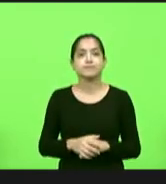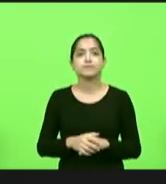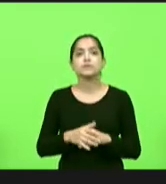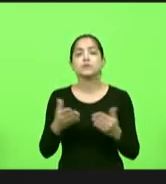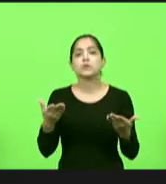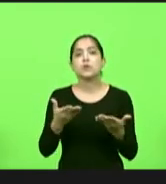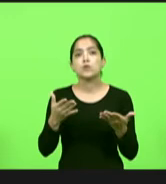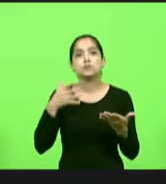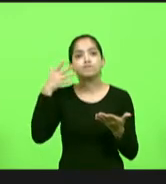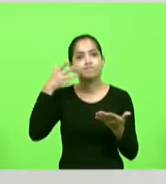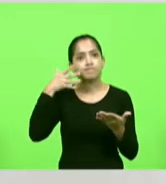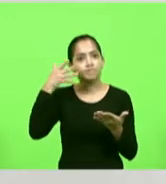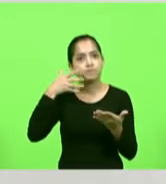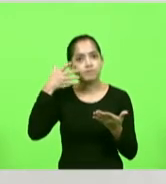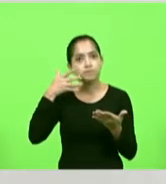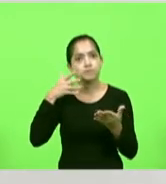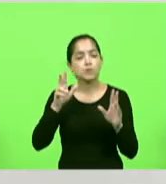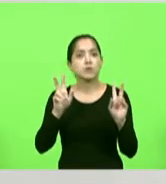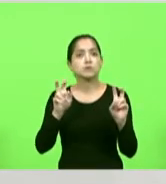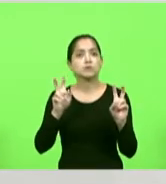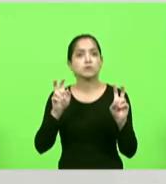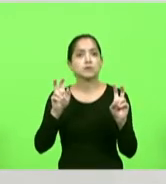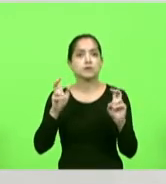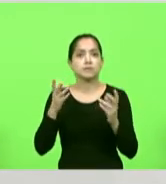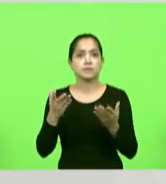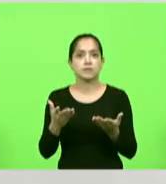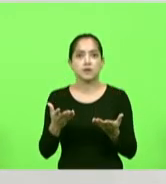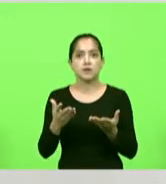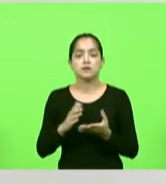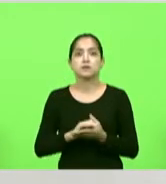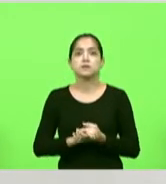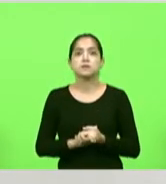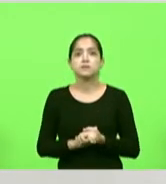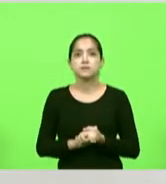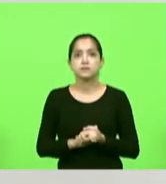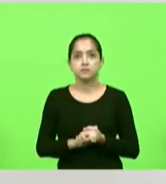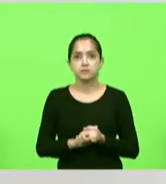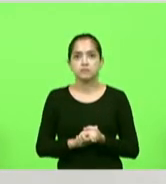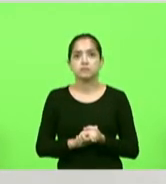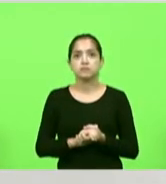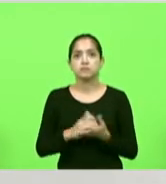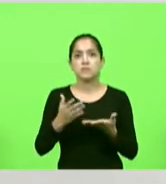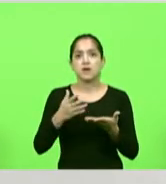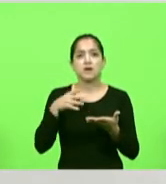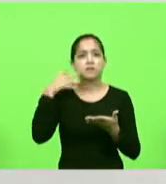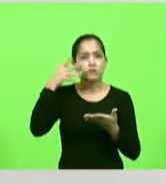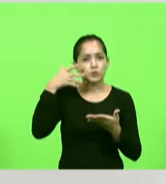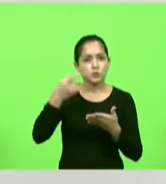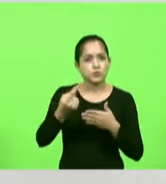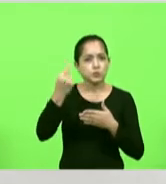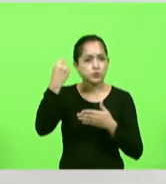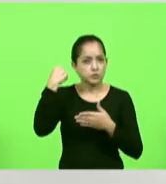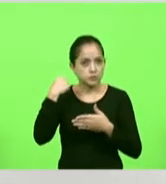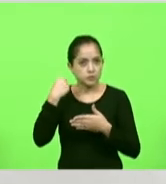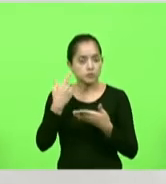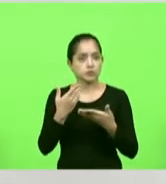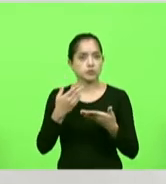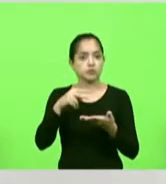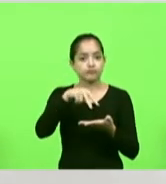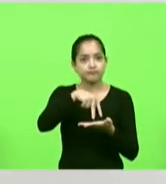aqui uma manifestação relacionada às minhas últimas falas aqui sobre